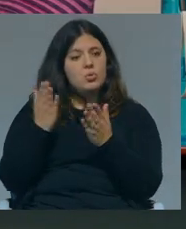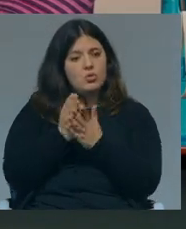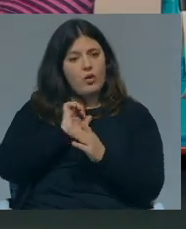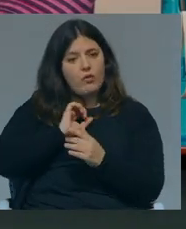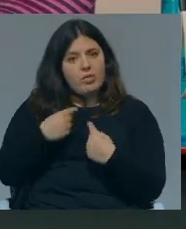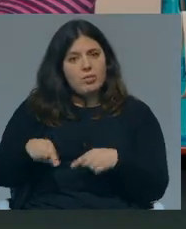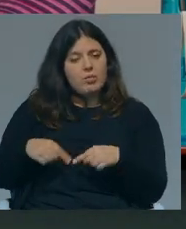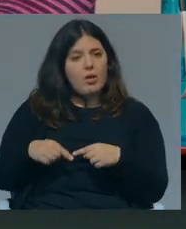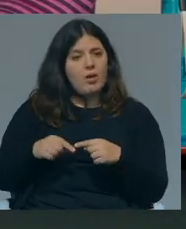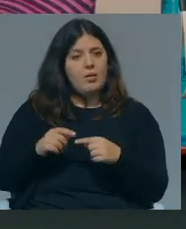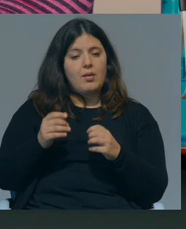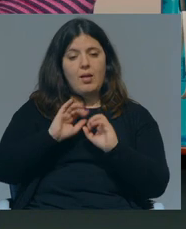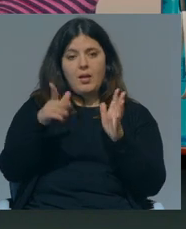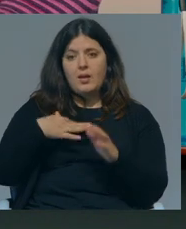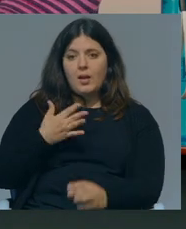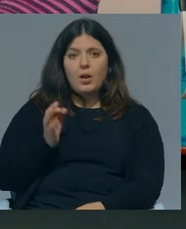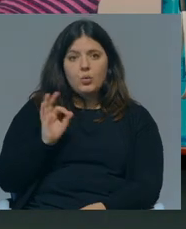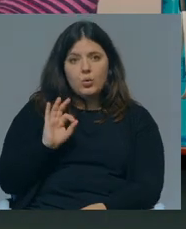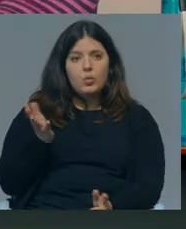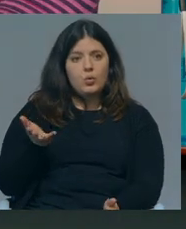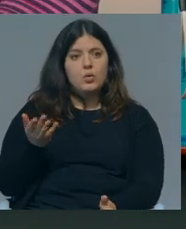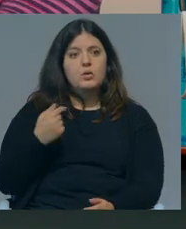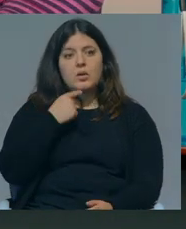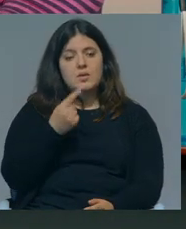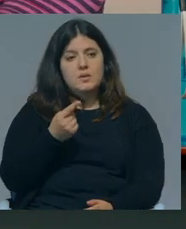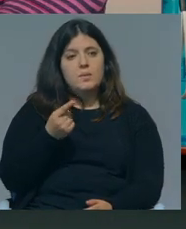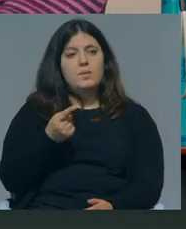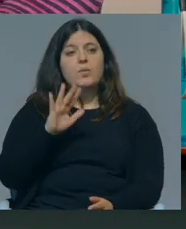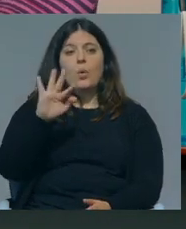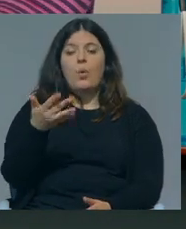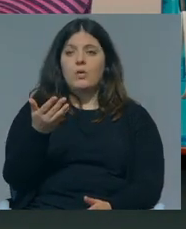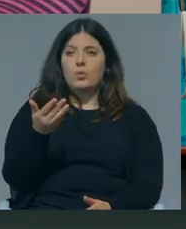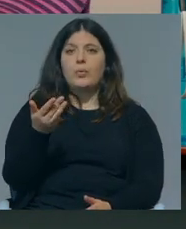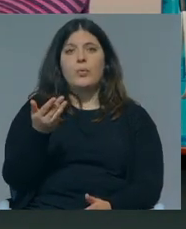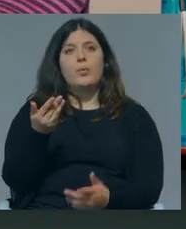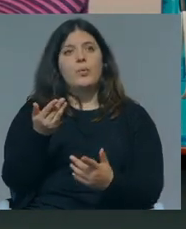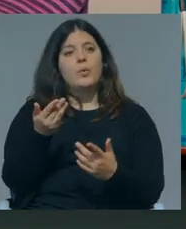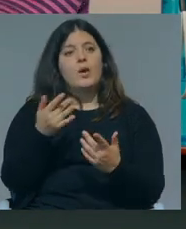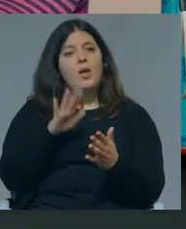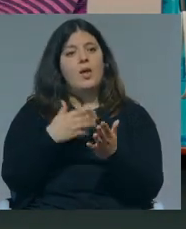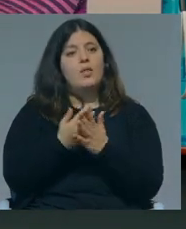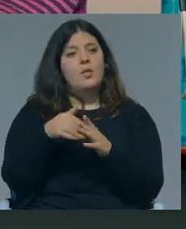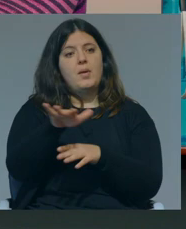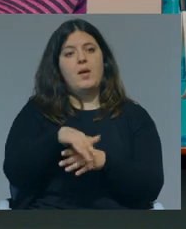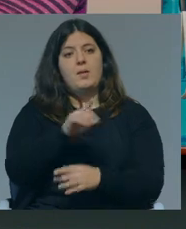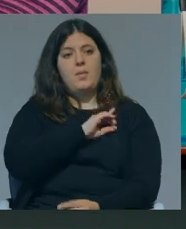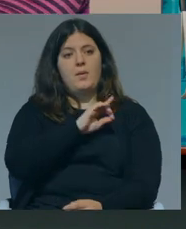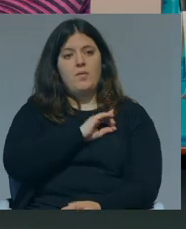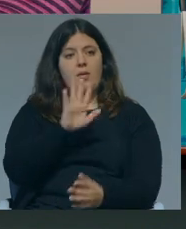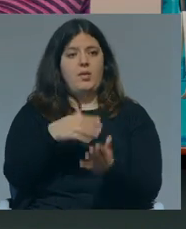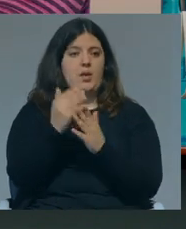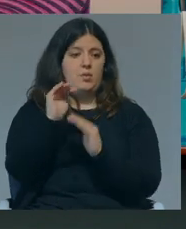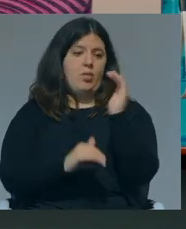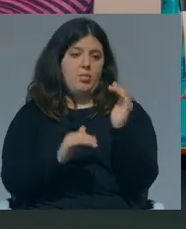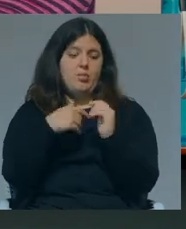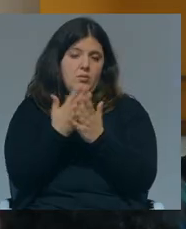tem e é, claro, gratuito. Não, por isso é que eu estou a dizer, não é? Isso era exatamente... quando é oferecido pelo setor privado gera enormes